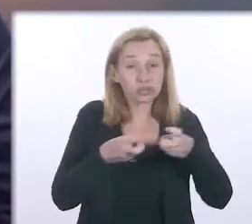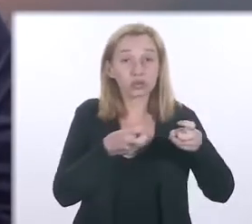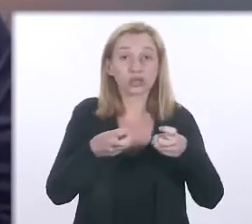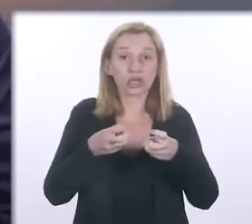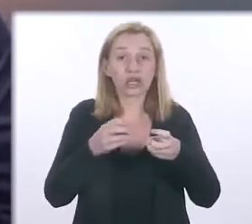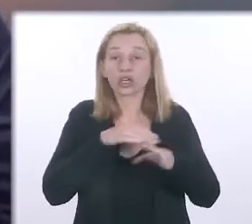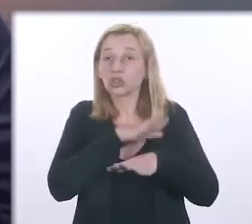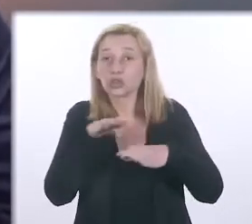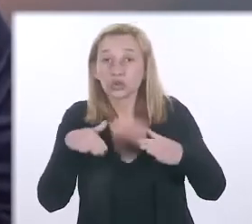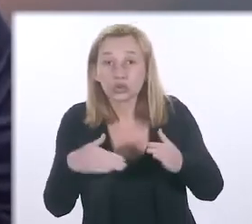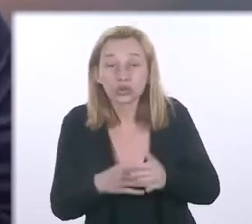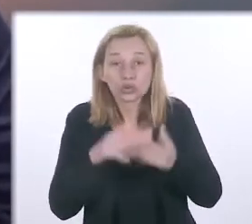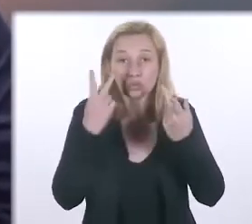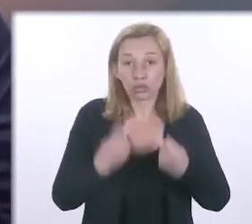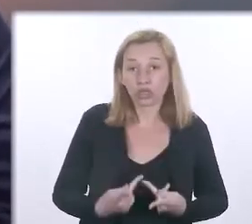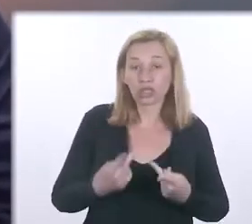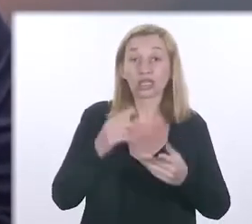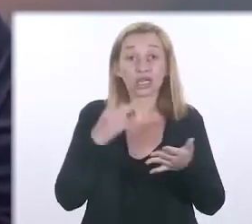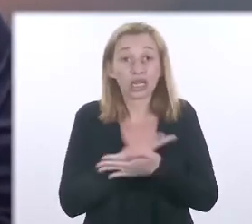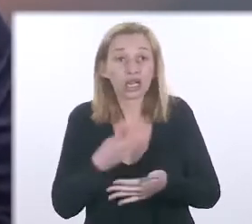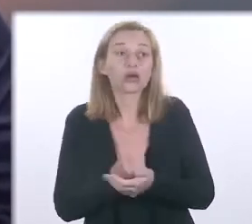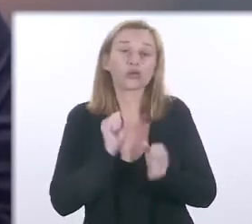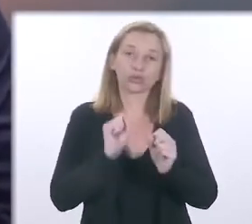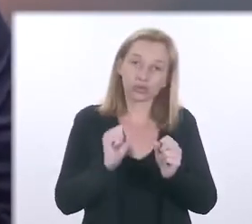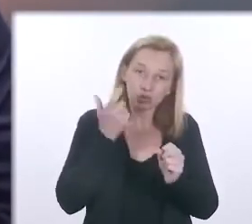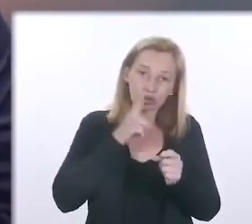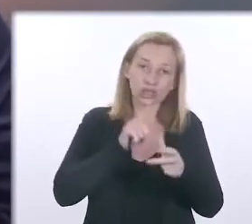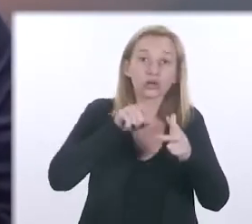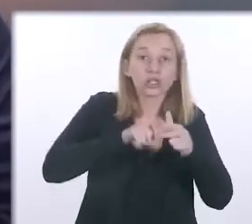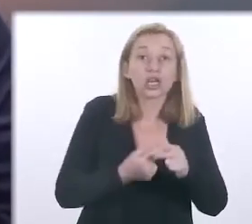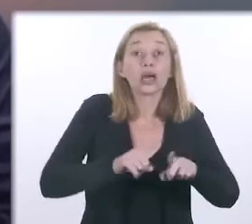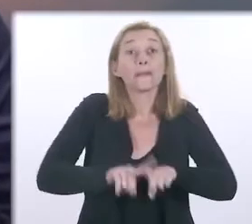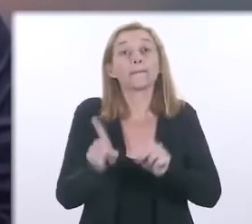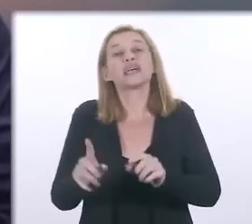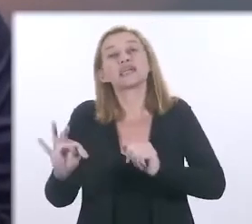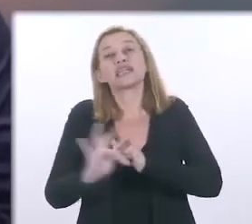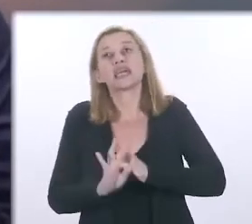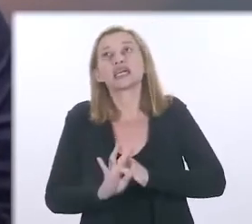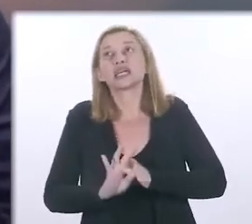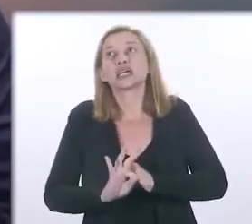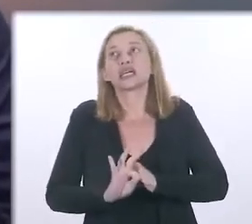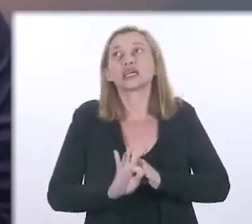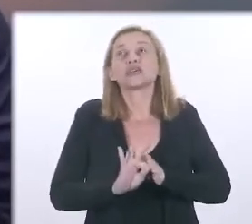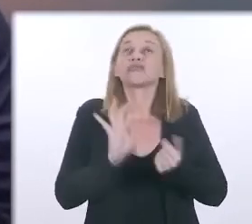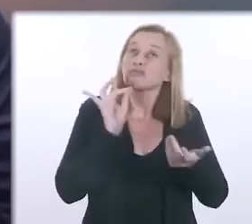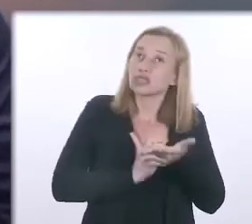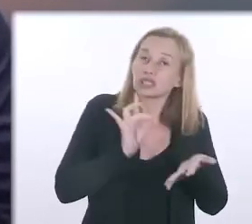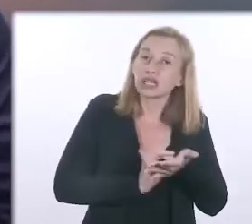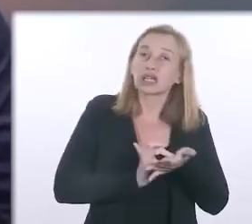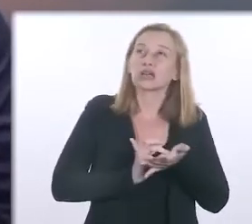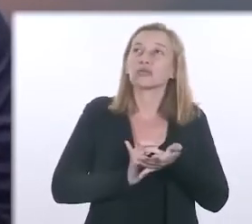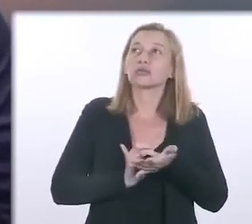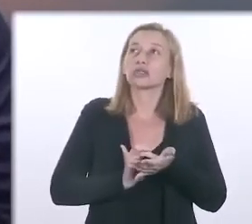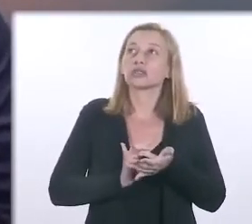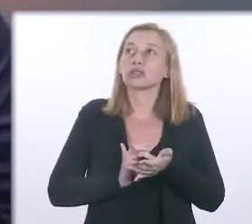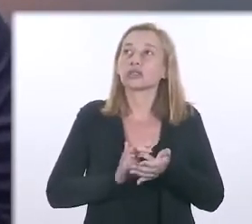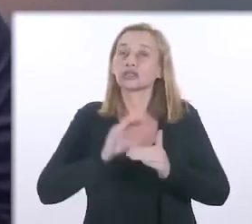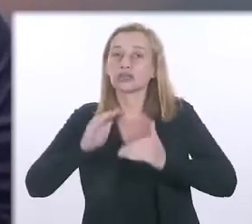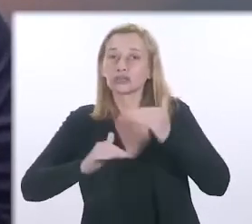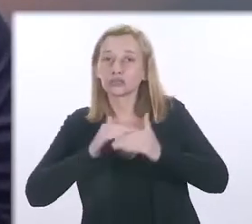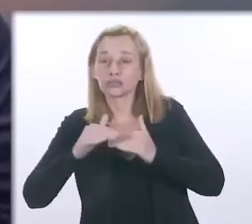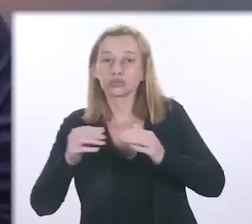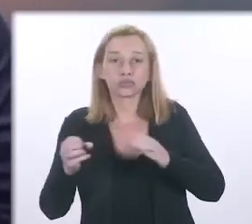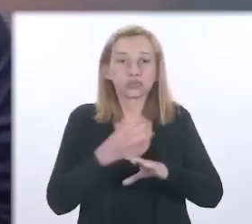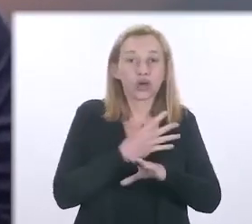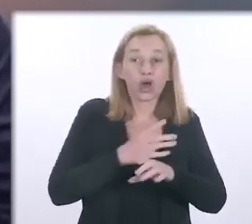consegue identificar todo o genoma humano e seus erros, aí você consegue então corrigir isso, né? Mas a técnica, ela é realmente